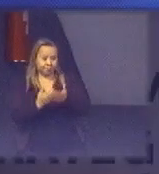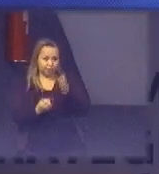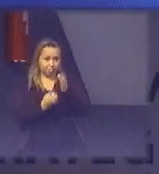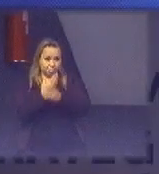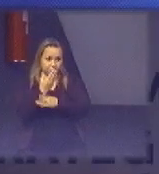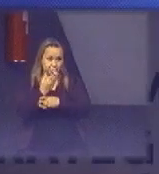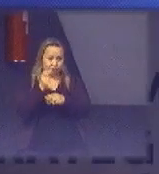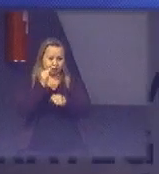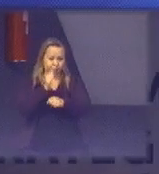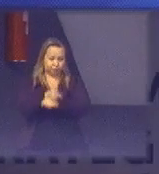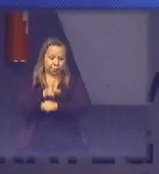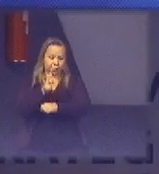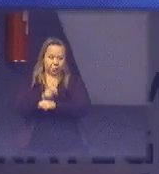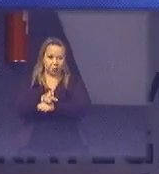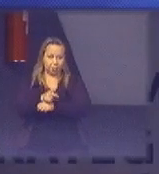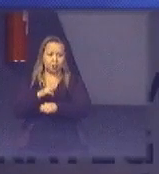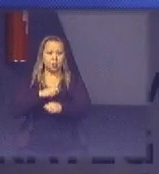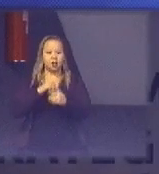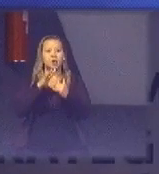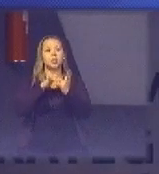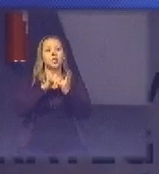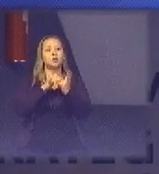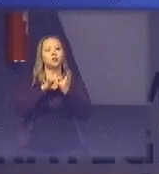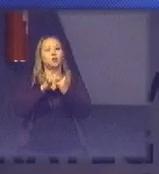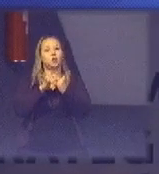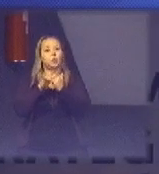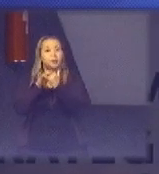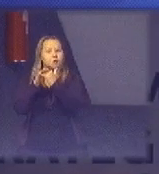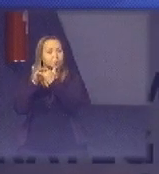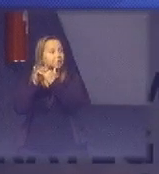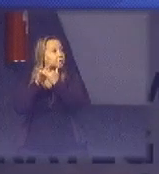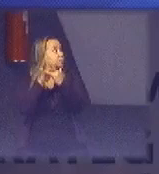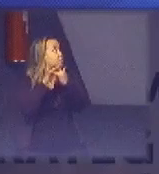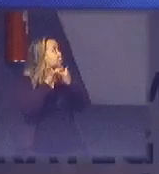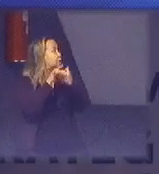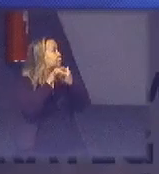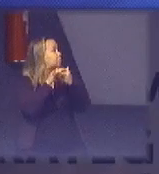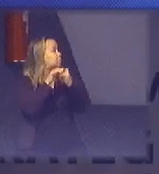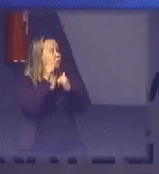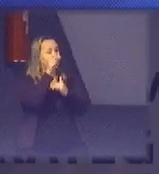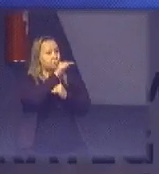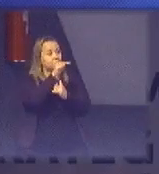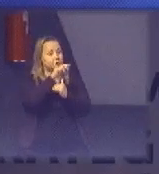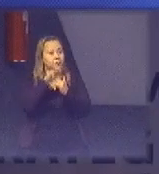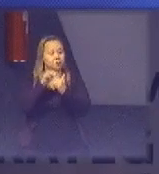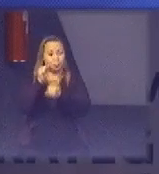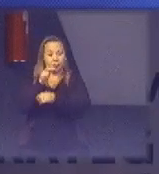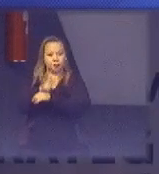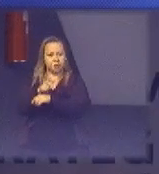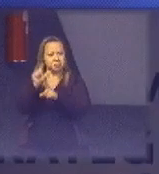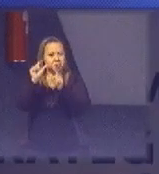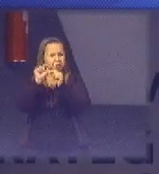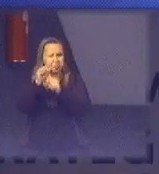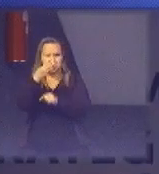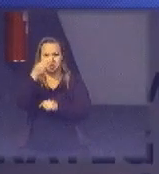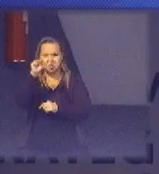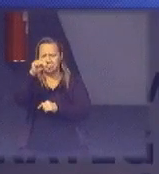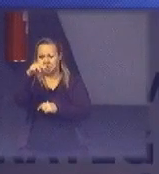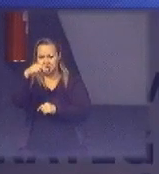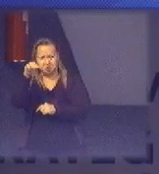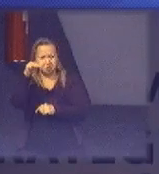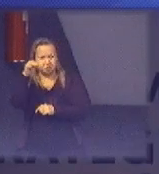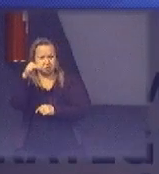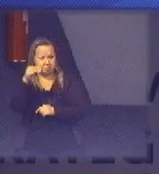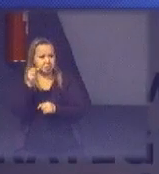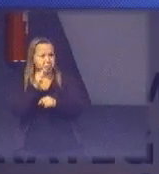também está no YouTube se vocês entrarem com resíduos eletroeletrônicos e o YouTube vocês conseguem achar um vídeo curtinho não chega nem a três minutos mas